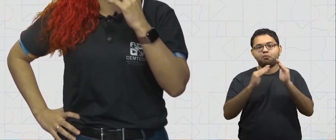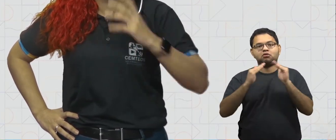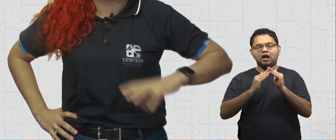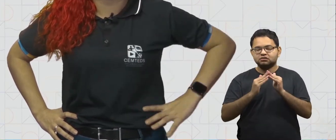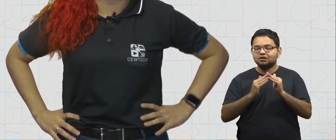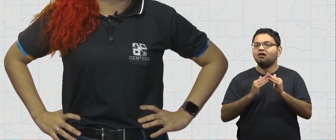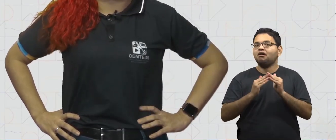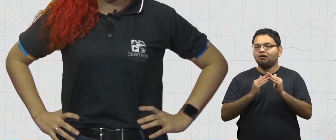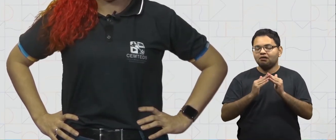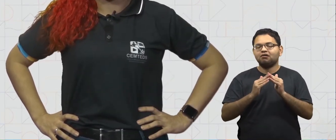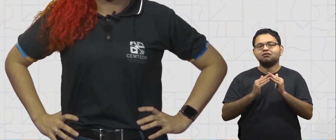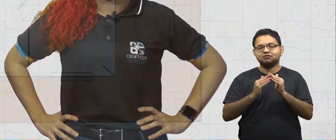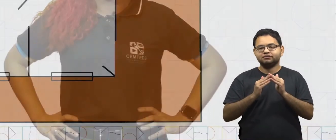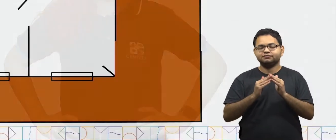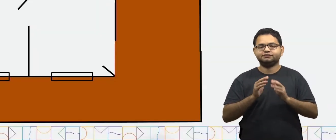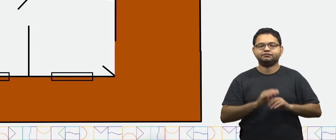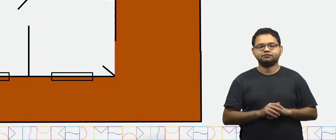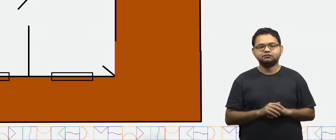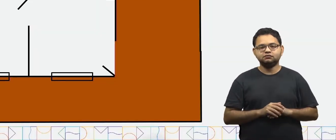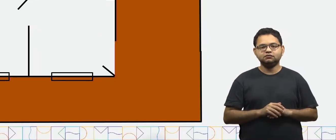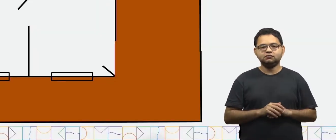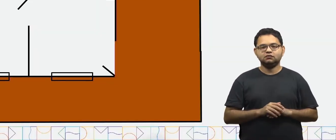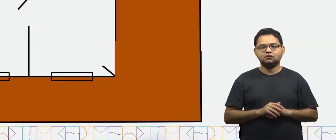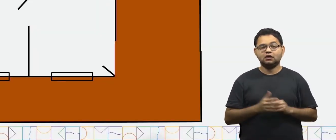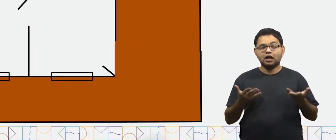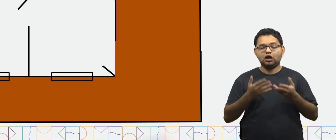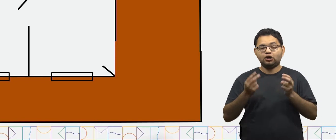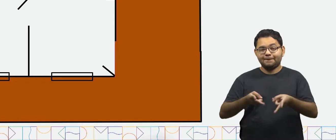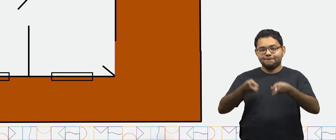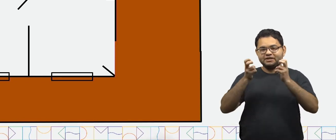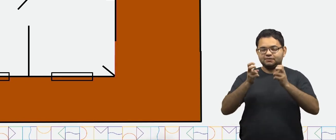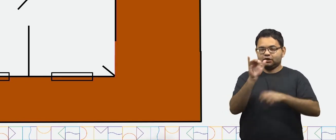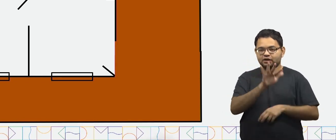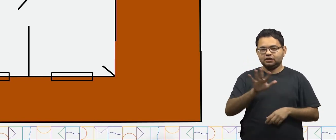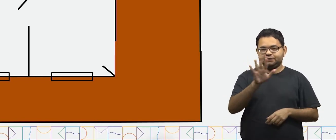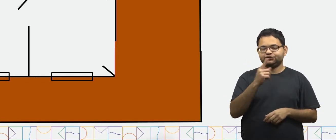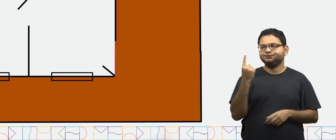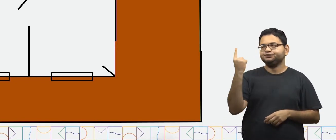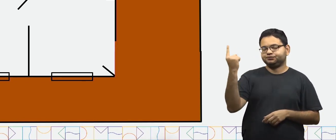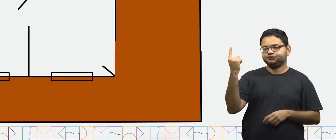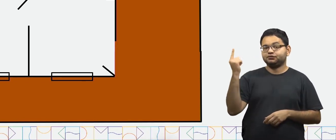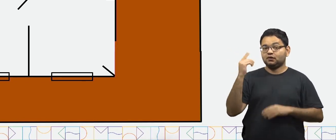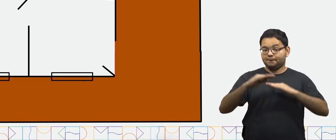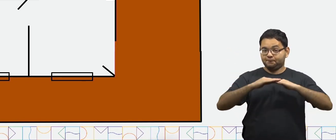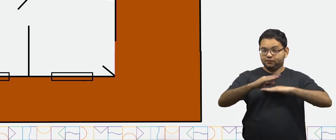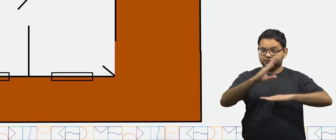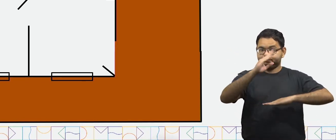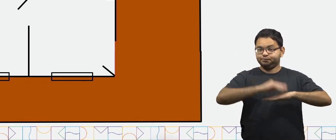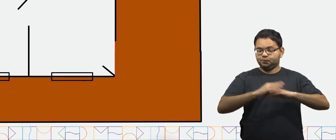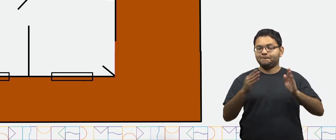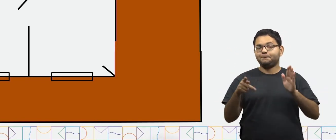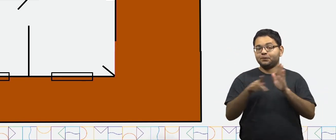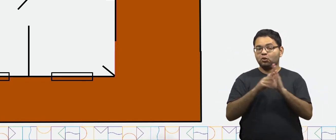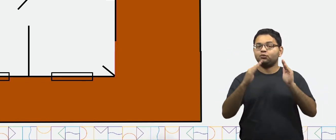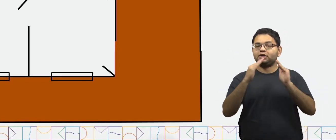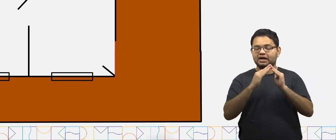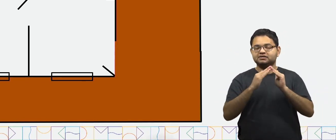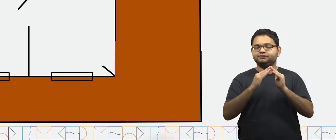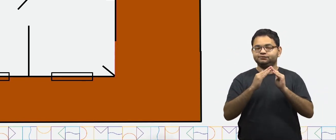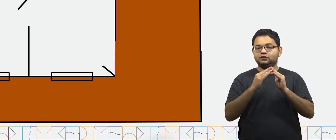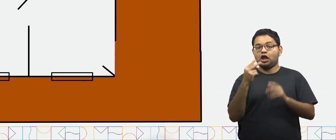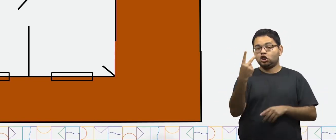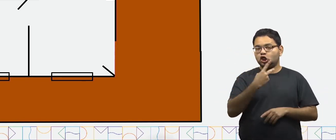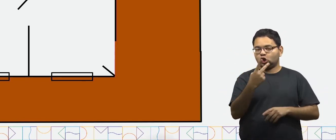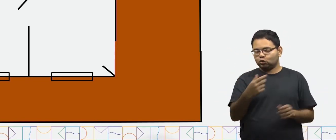baixa de uma casa, não é mesmo? Vamos observar essa imagem de uma planta baixa, para que juntos